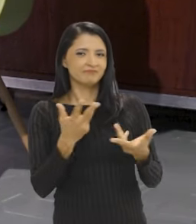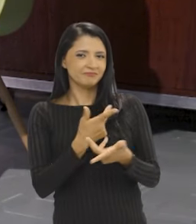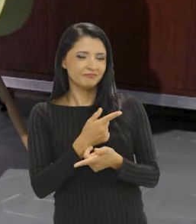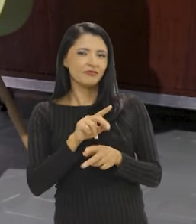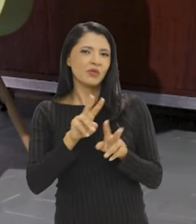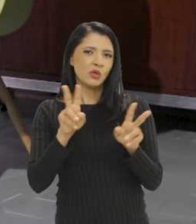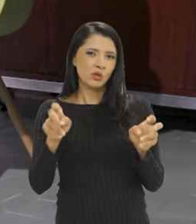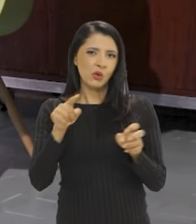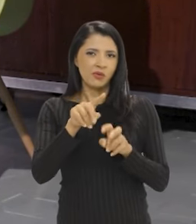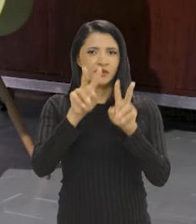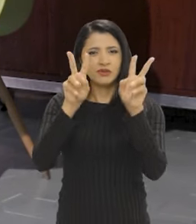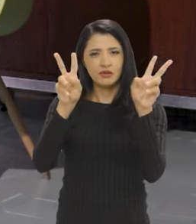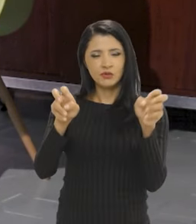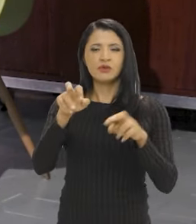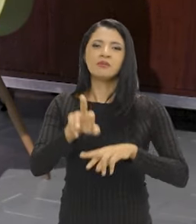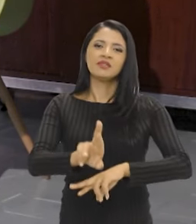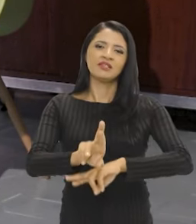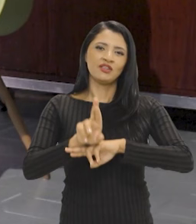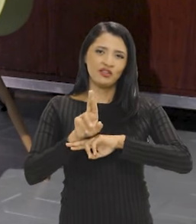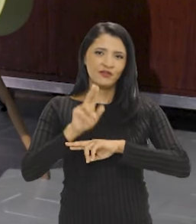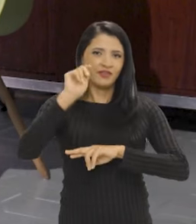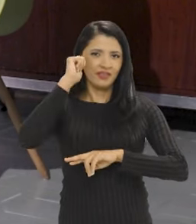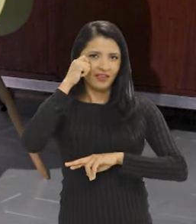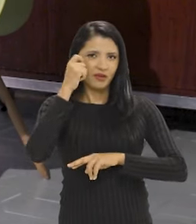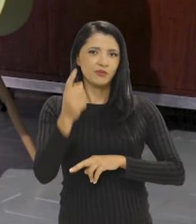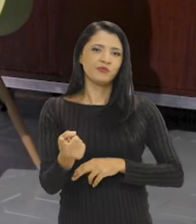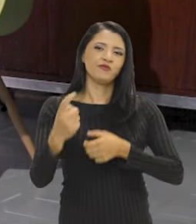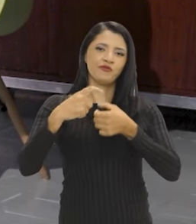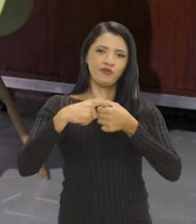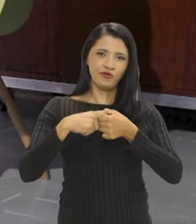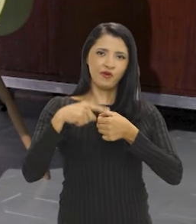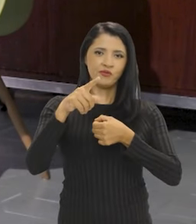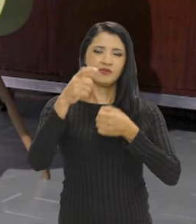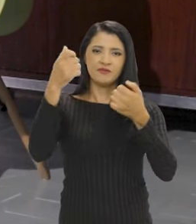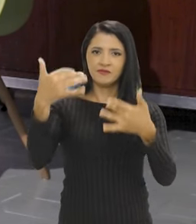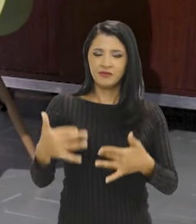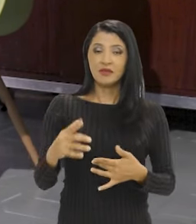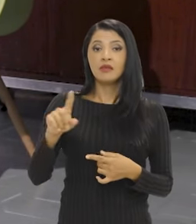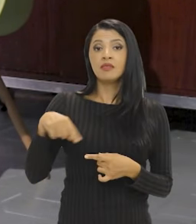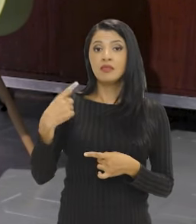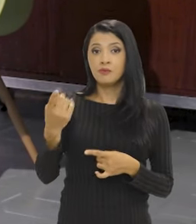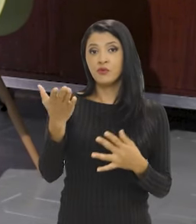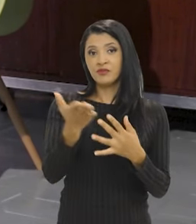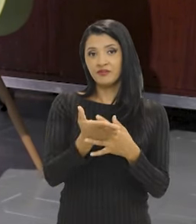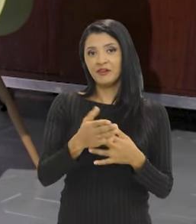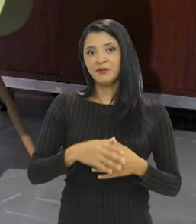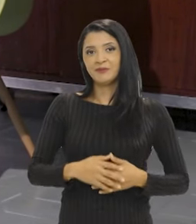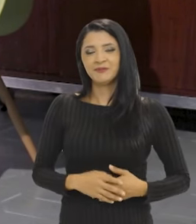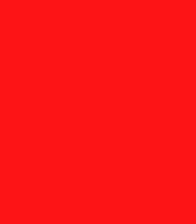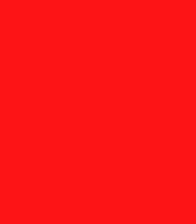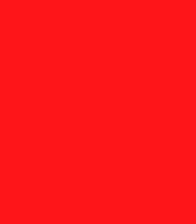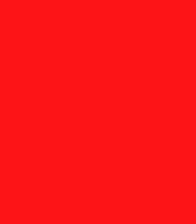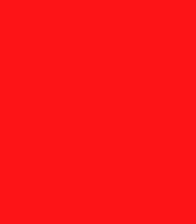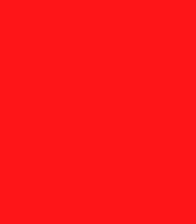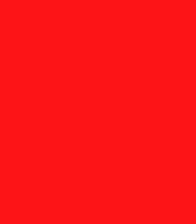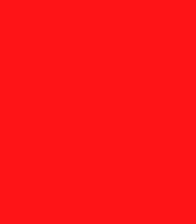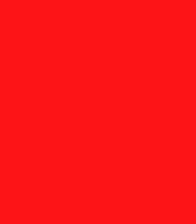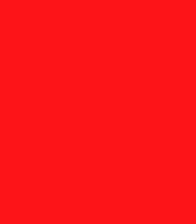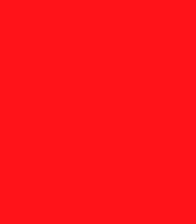Maravilha. Sobre esse assunto de representatividade negra, a gente volta a falar depois do intervalo.